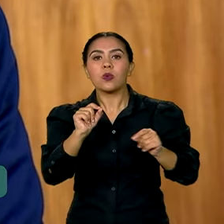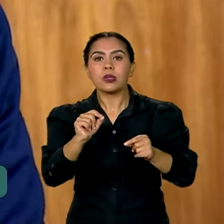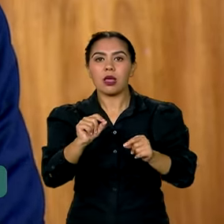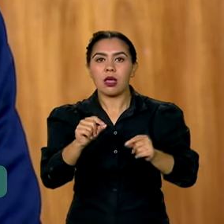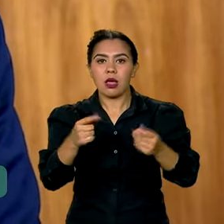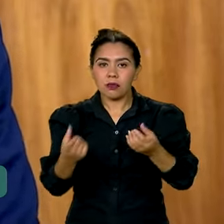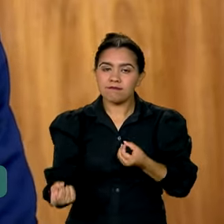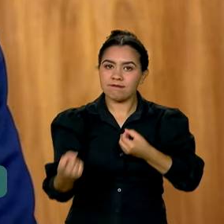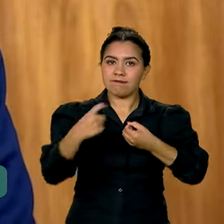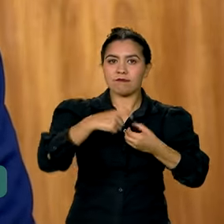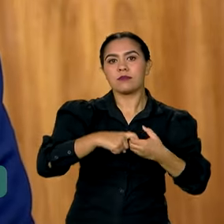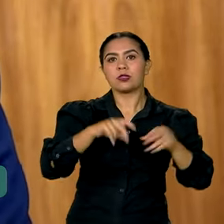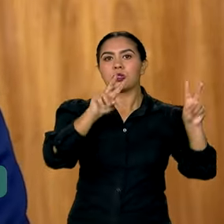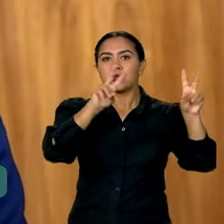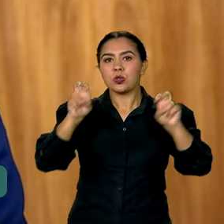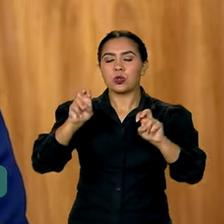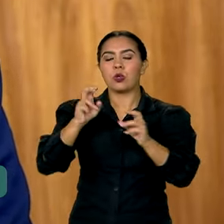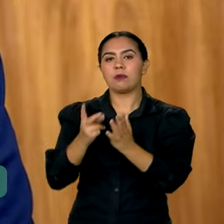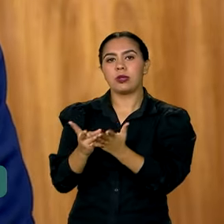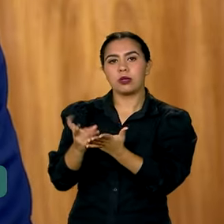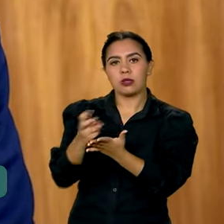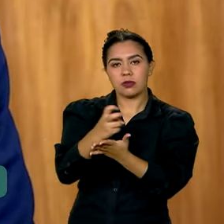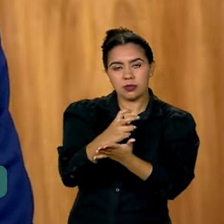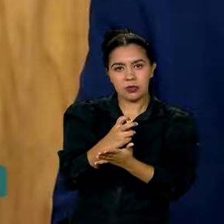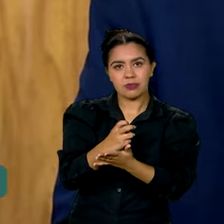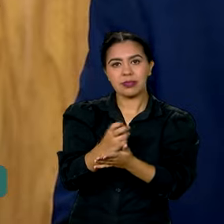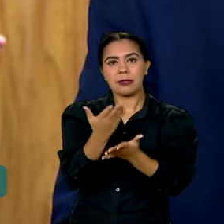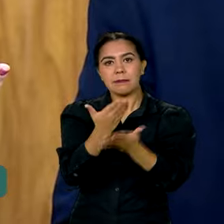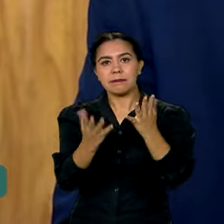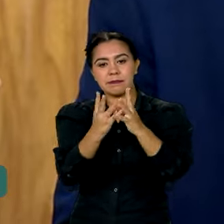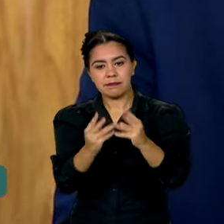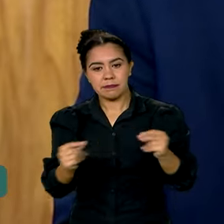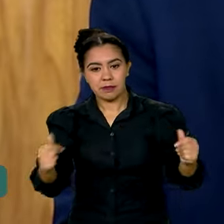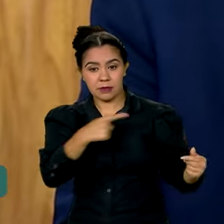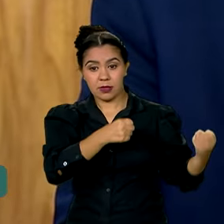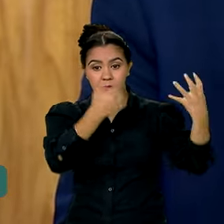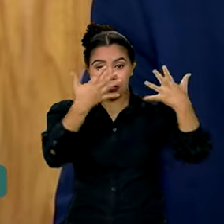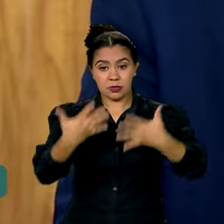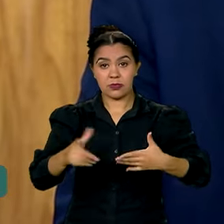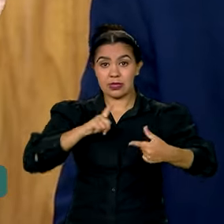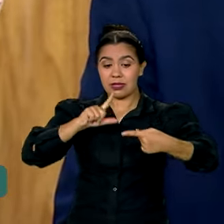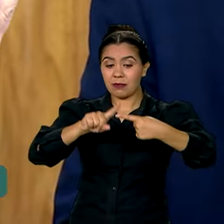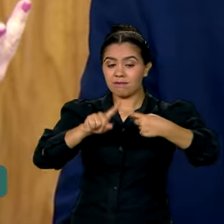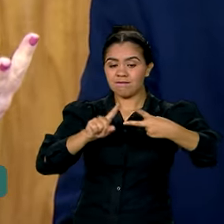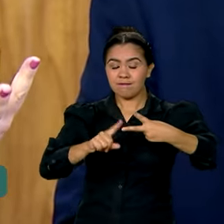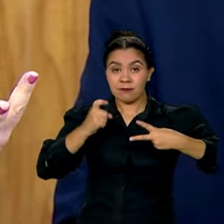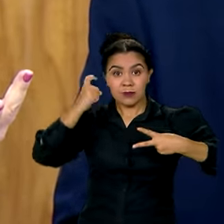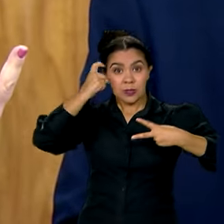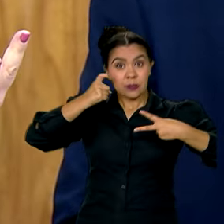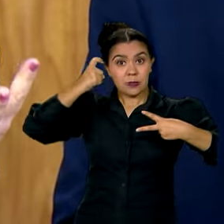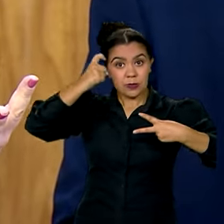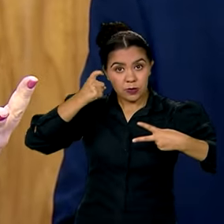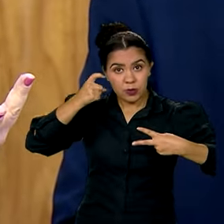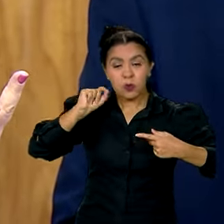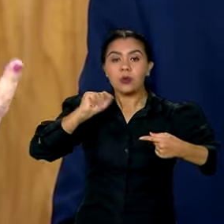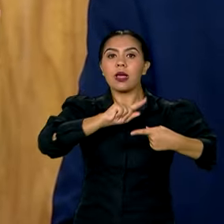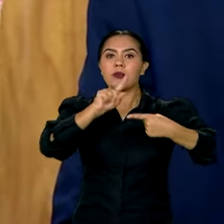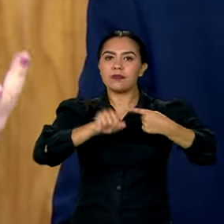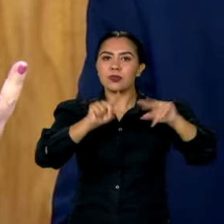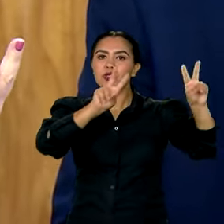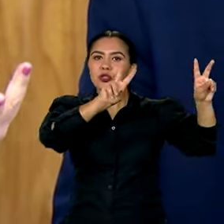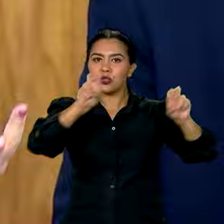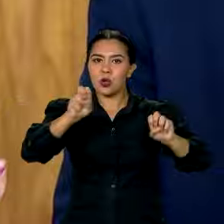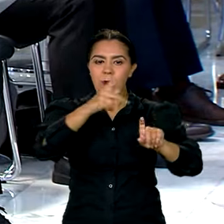essa carga tributária que foi perdida. São duas grandes preocupações, né? Óbvio o crescimento da Previdência,